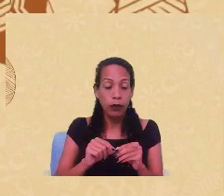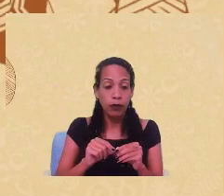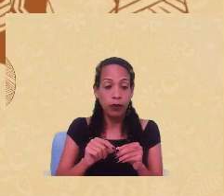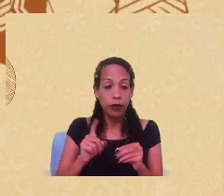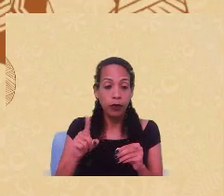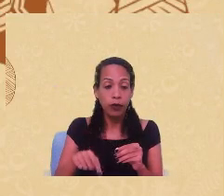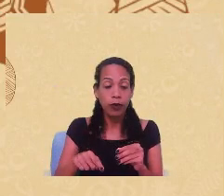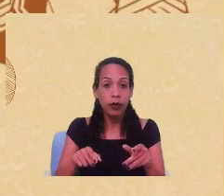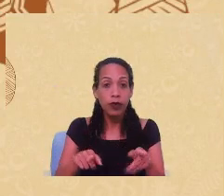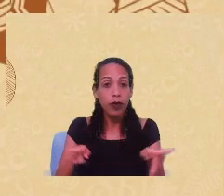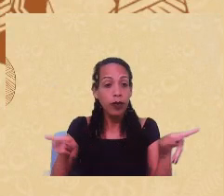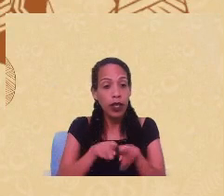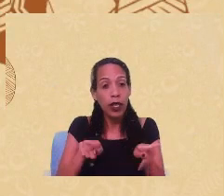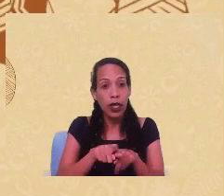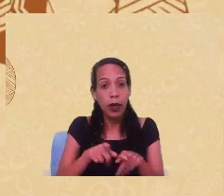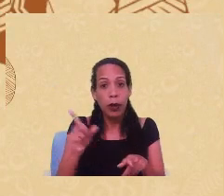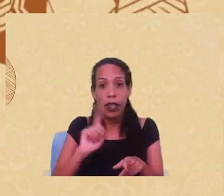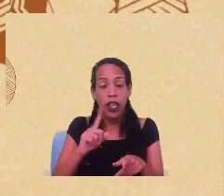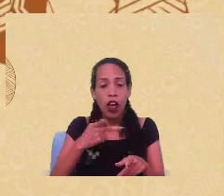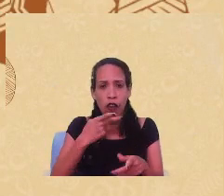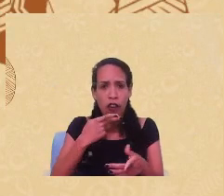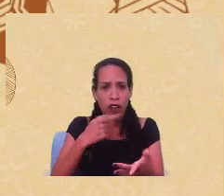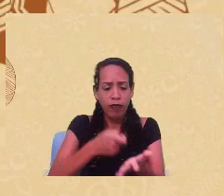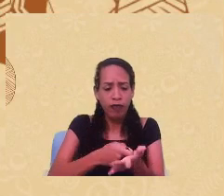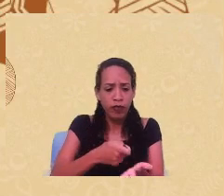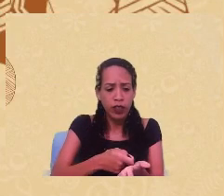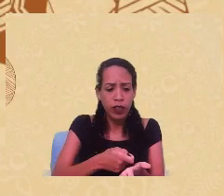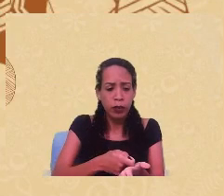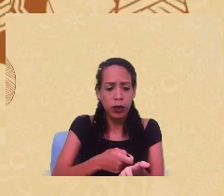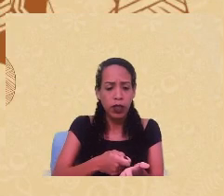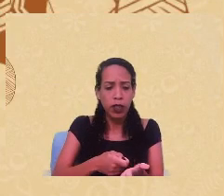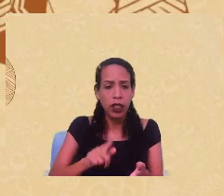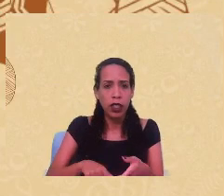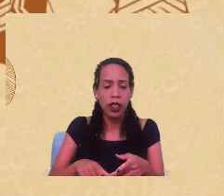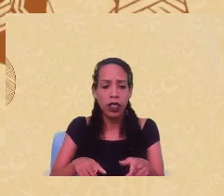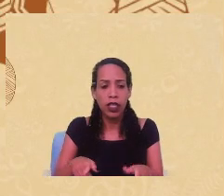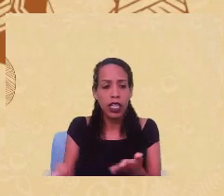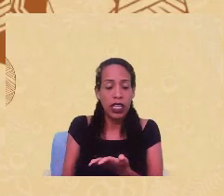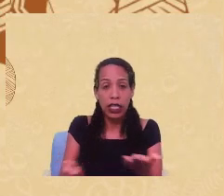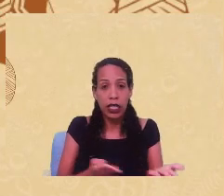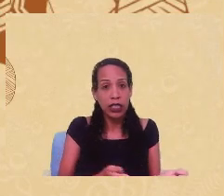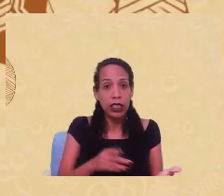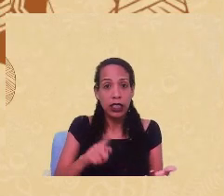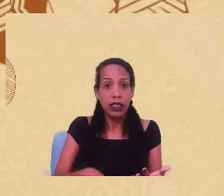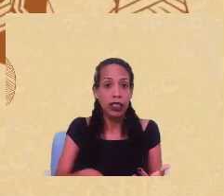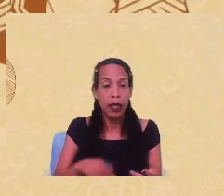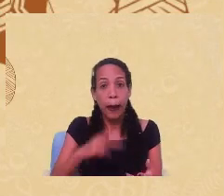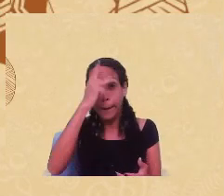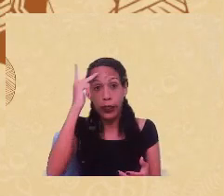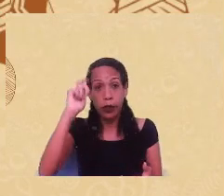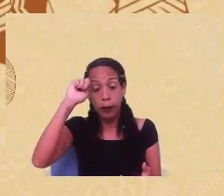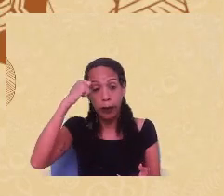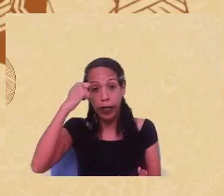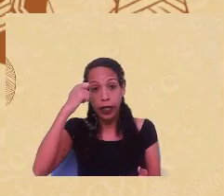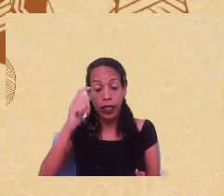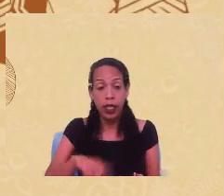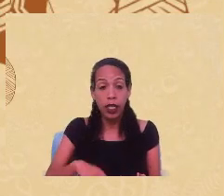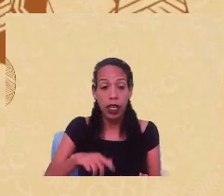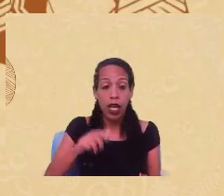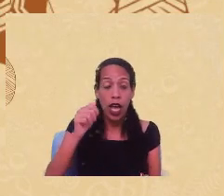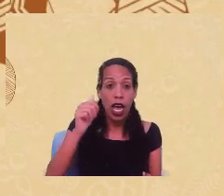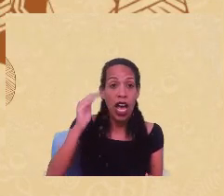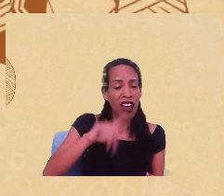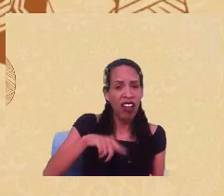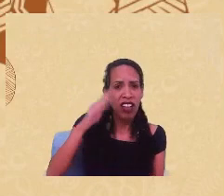Também não estou afirmando, e aí já trazendo aqui para a saúde da população negra, que há um saber